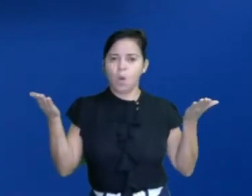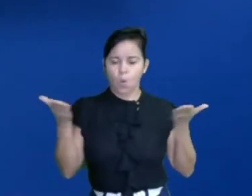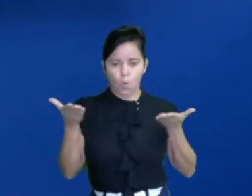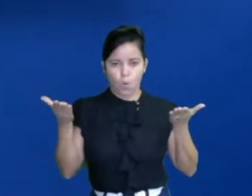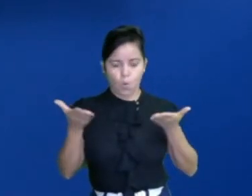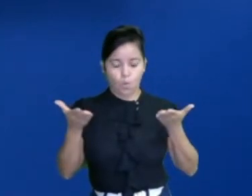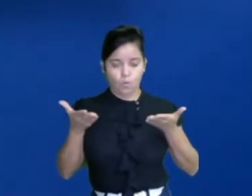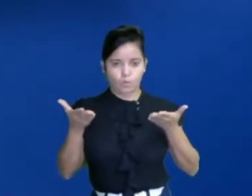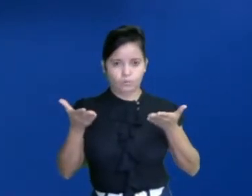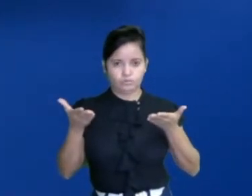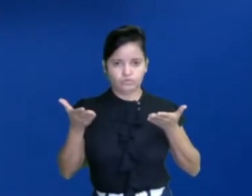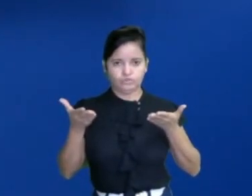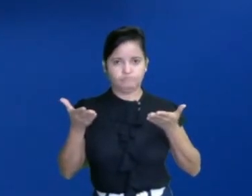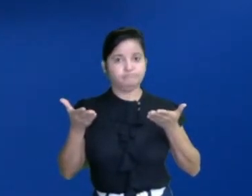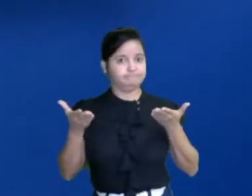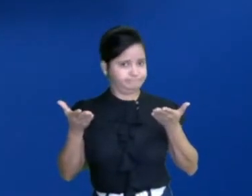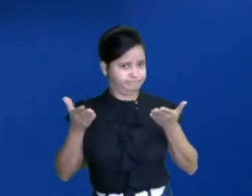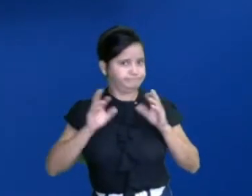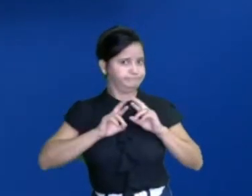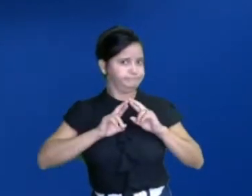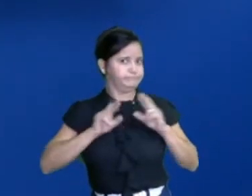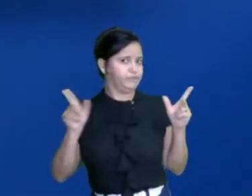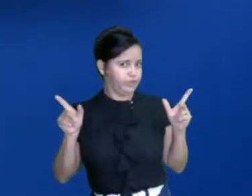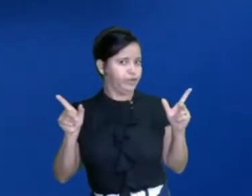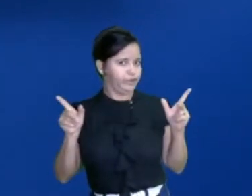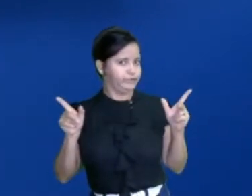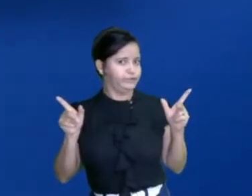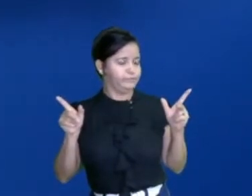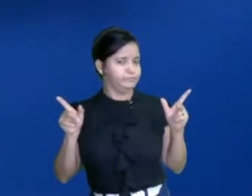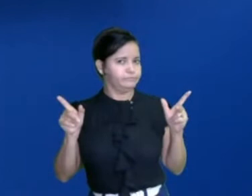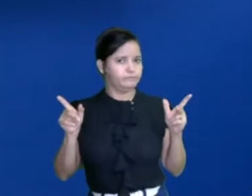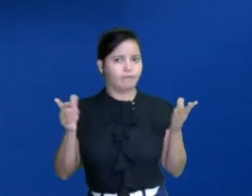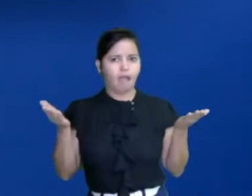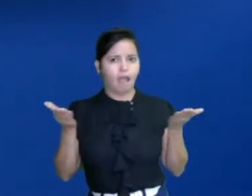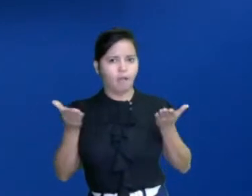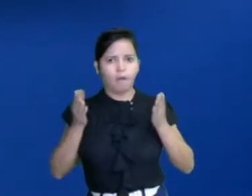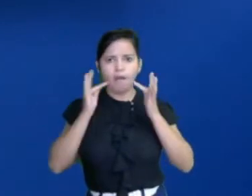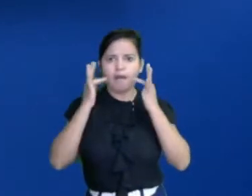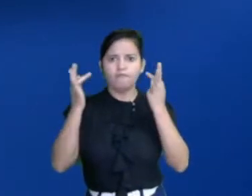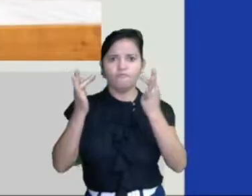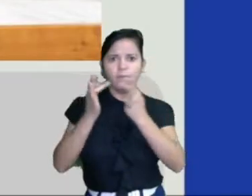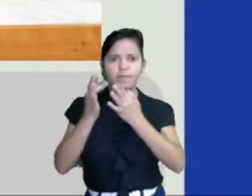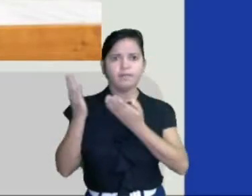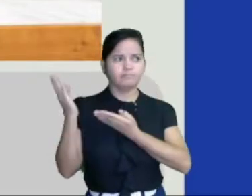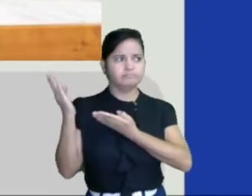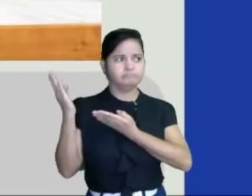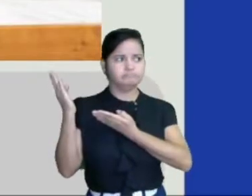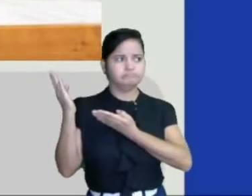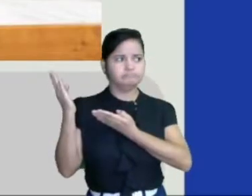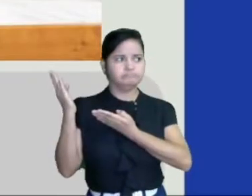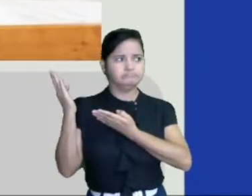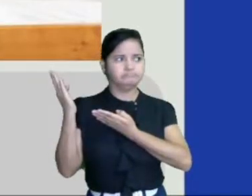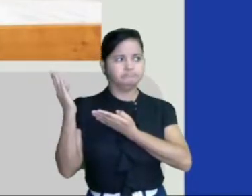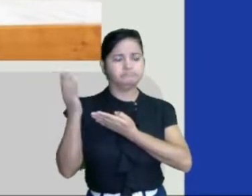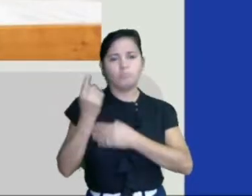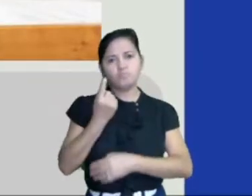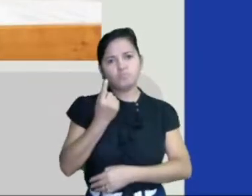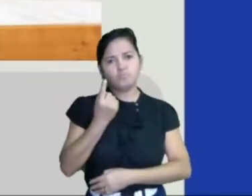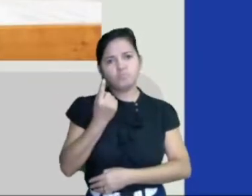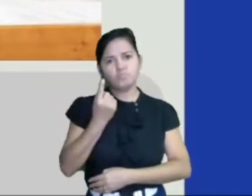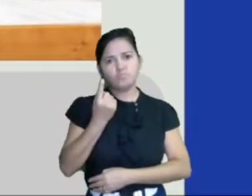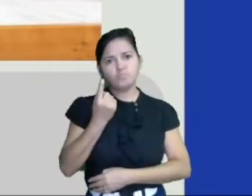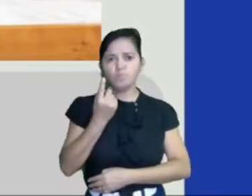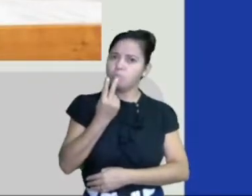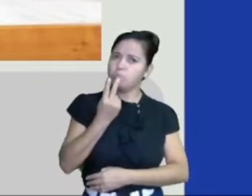dia, o modelo de família mudou um pouquinho. Olha só a outra imagem. Geralmente, as famílias têm um,